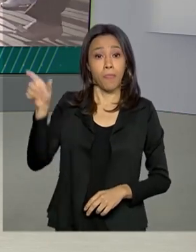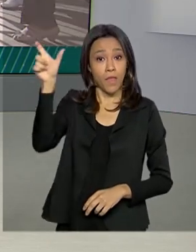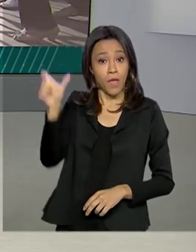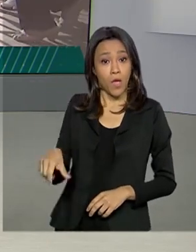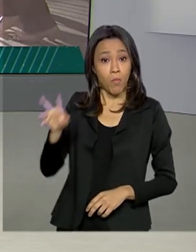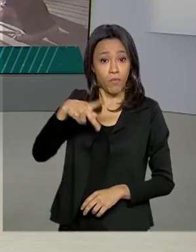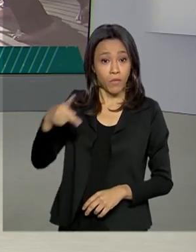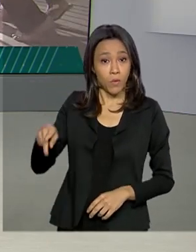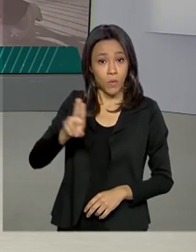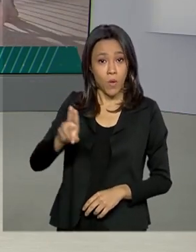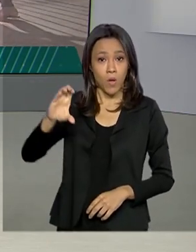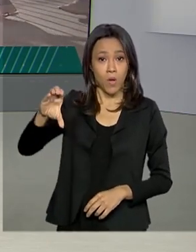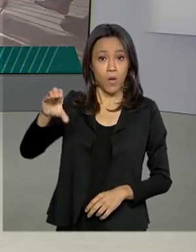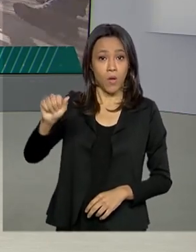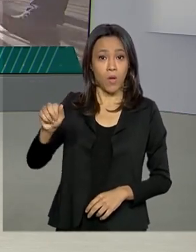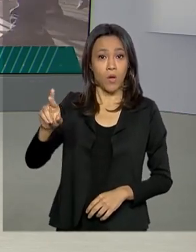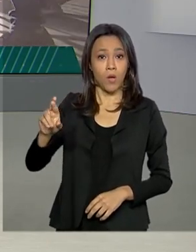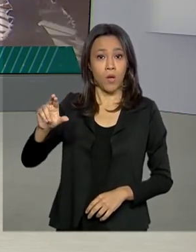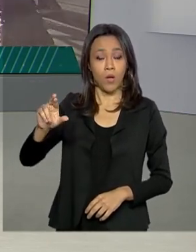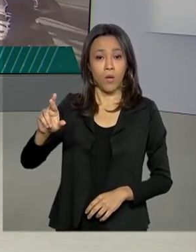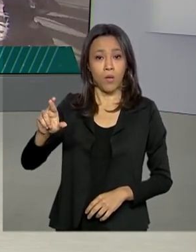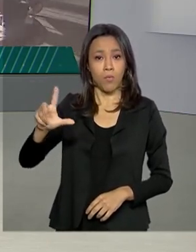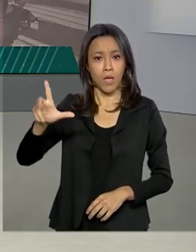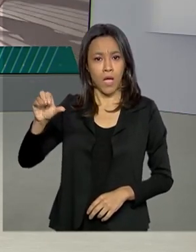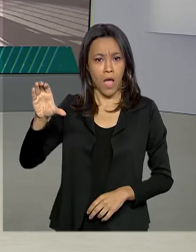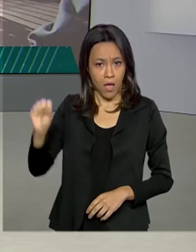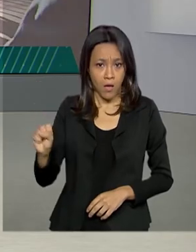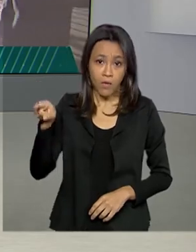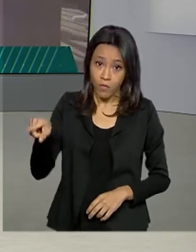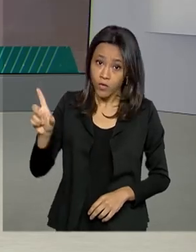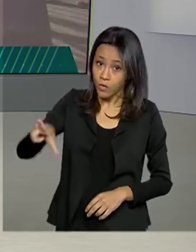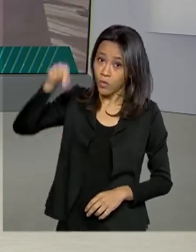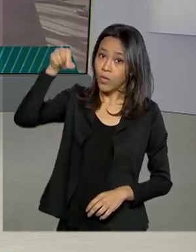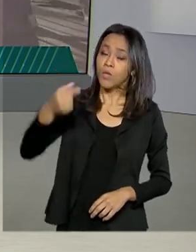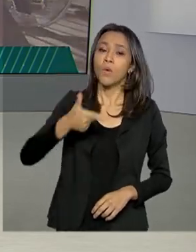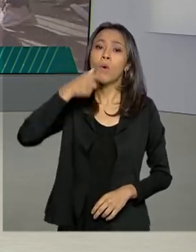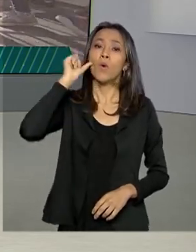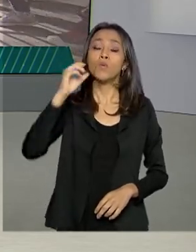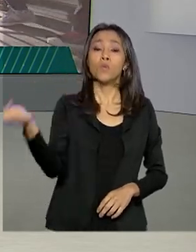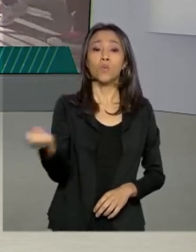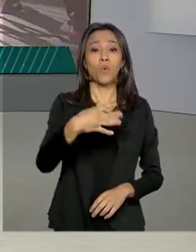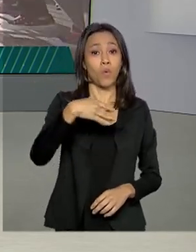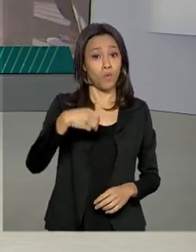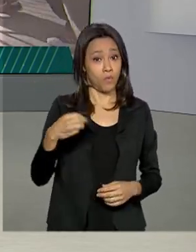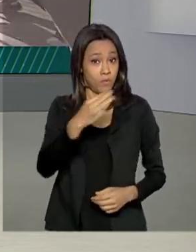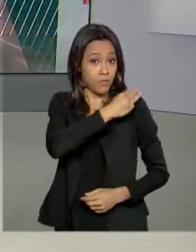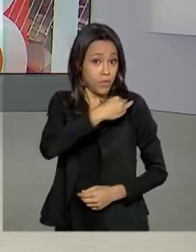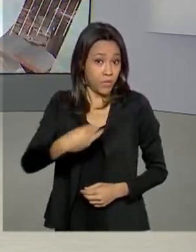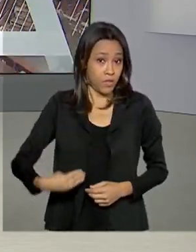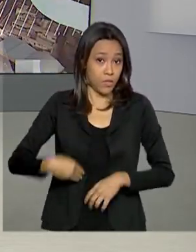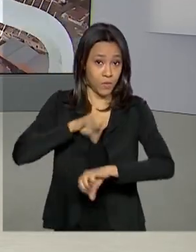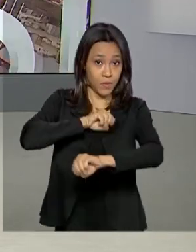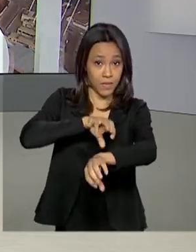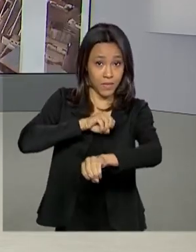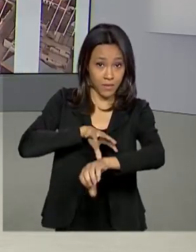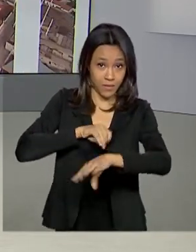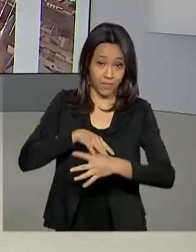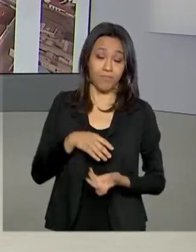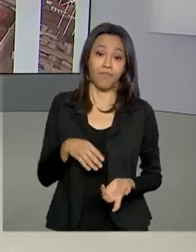Carlos Alberto Decotelli da Silva foi nomeado ontem como novo ministro da Educação pelo presidente Jair Bolsonaro.